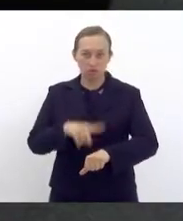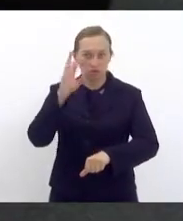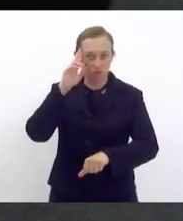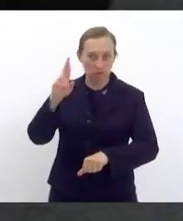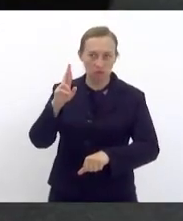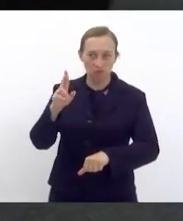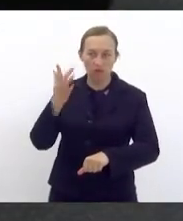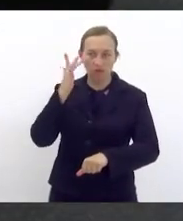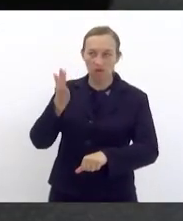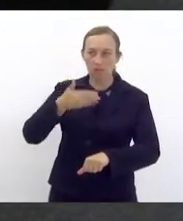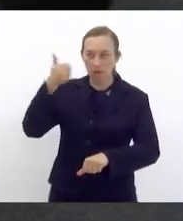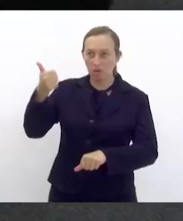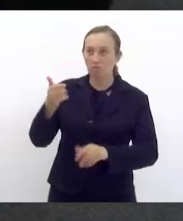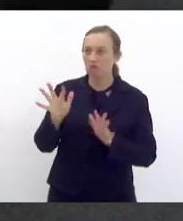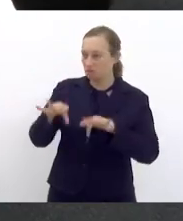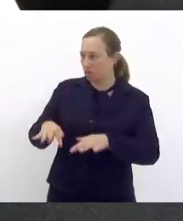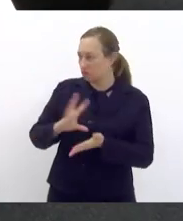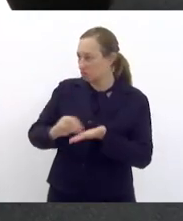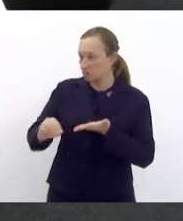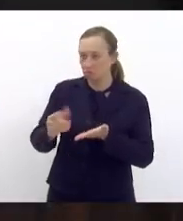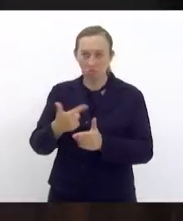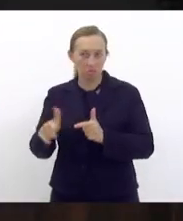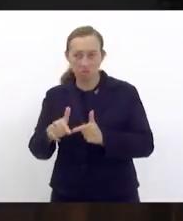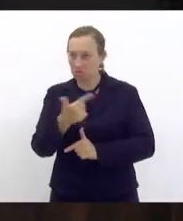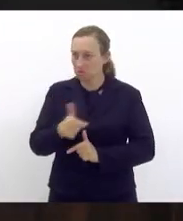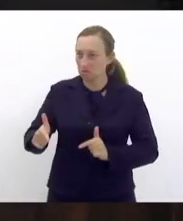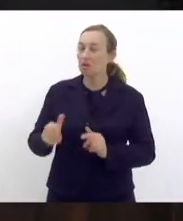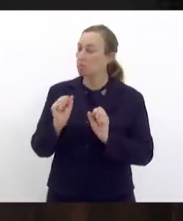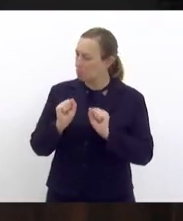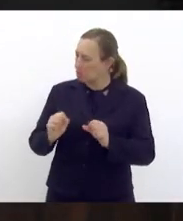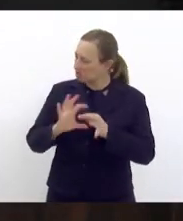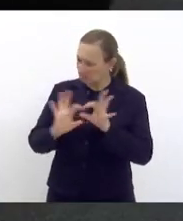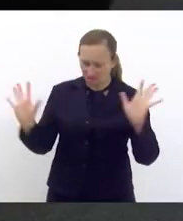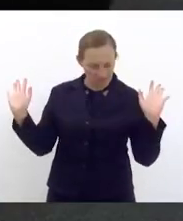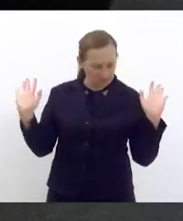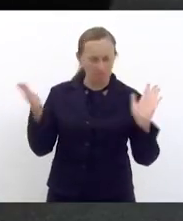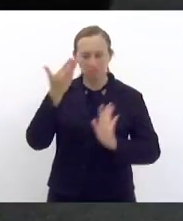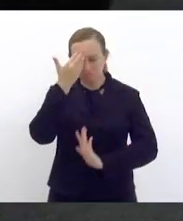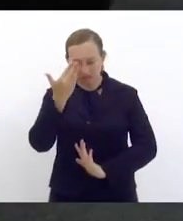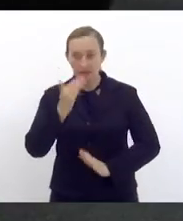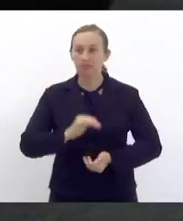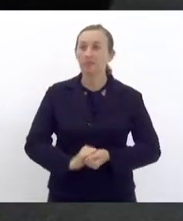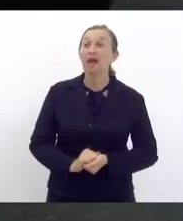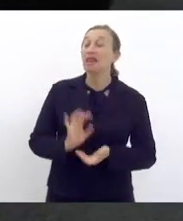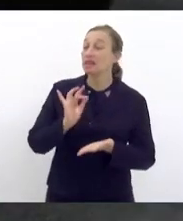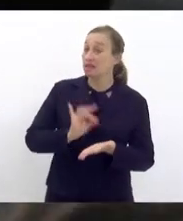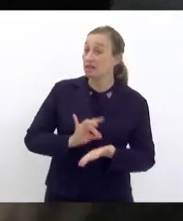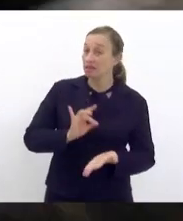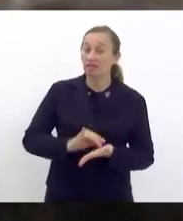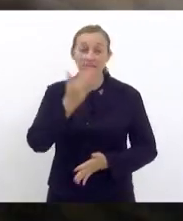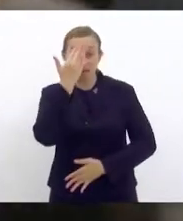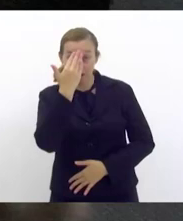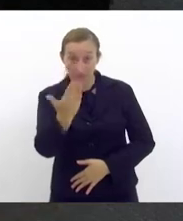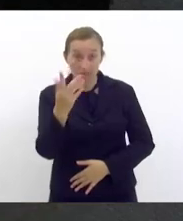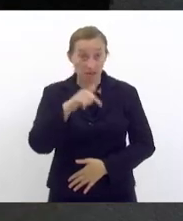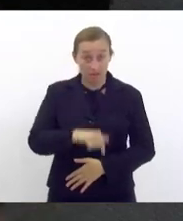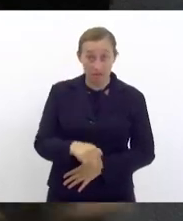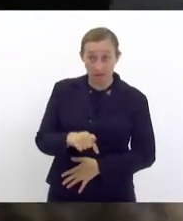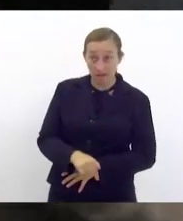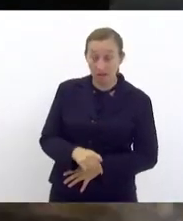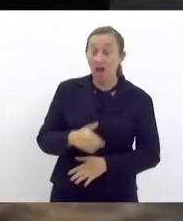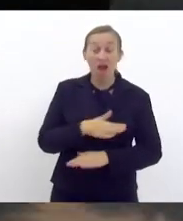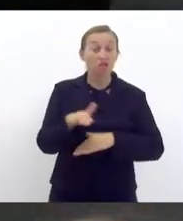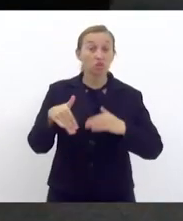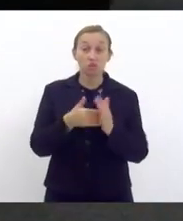oportuno, pode ser até o final da pauta, não há problema. Pode ir. Se quiser, fique à vontade. Obrigada. Na verdade, agradecer aqui a